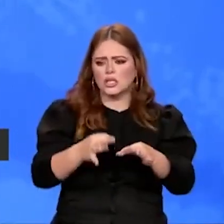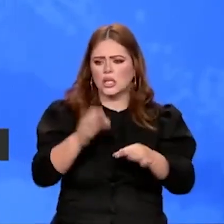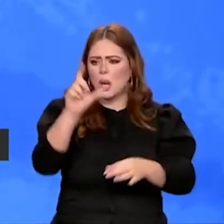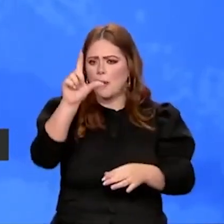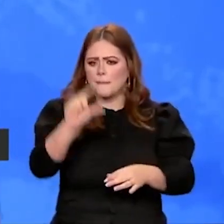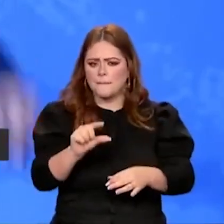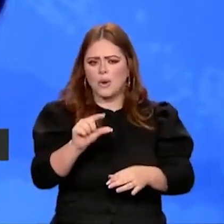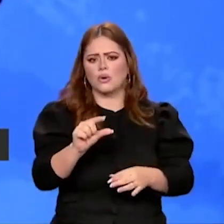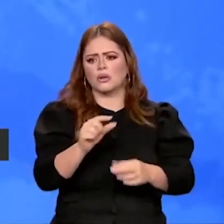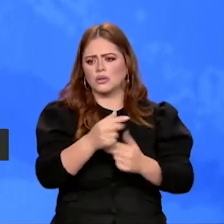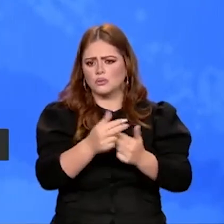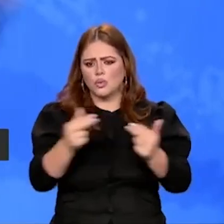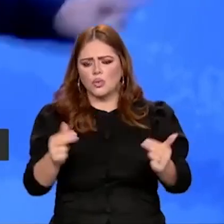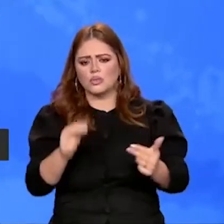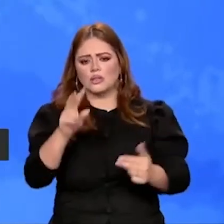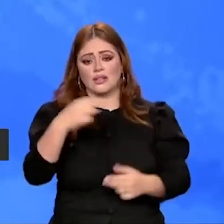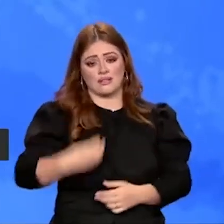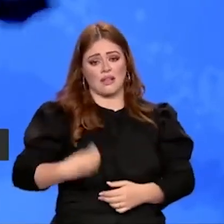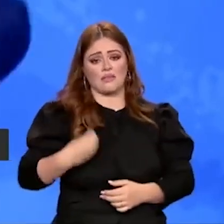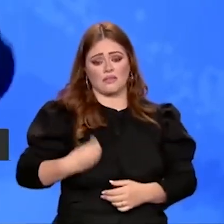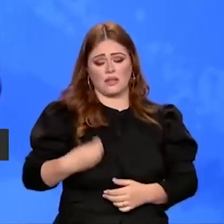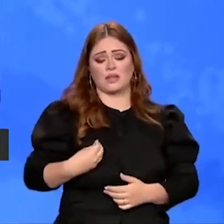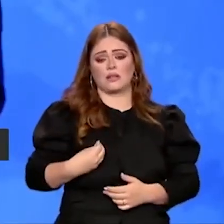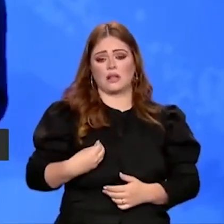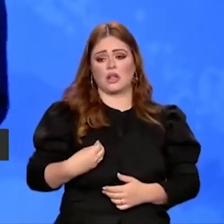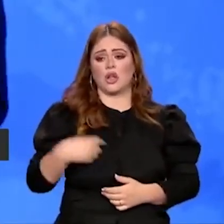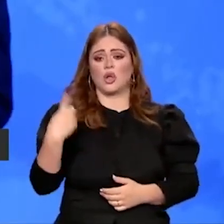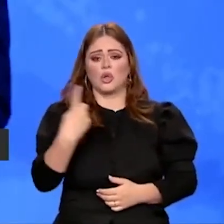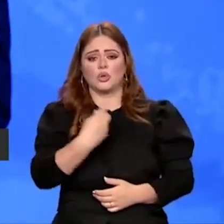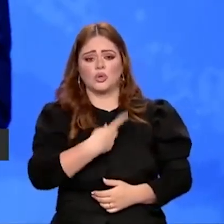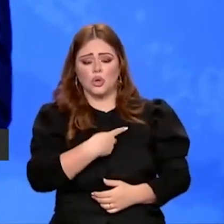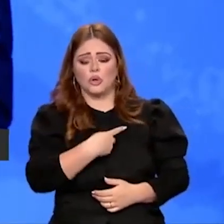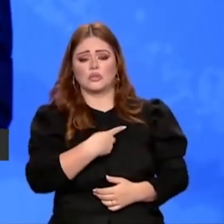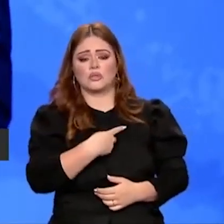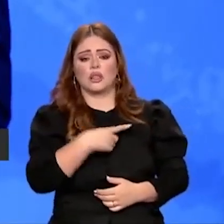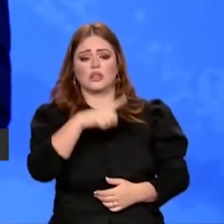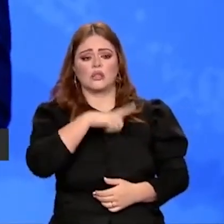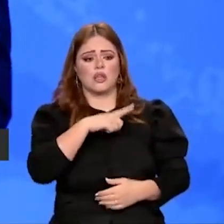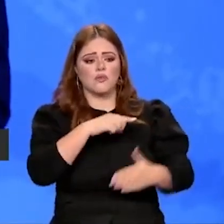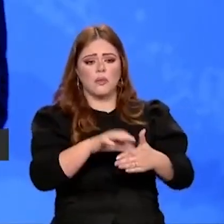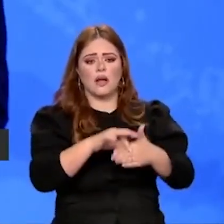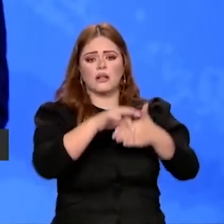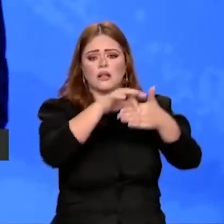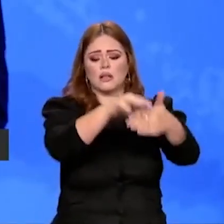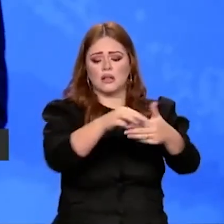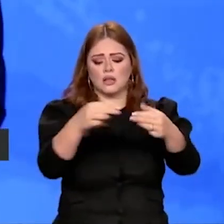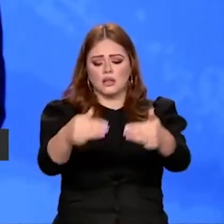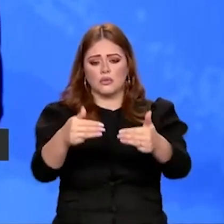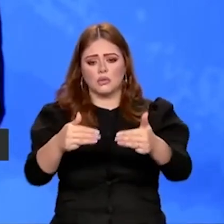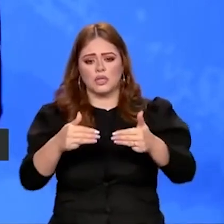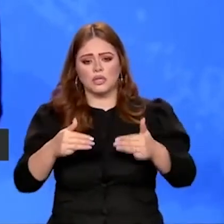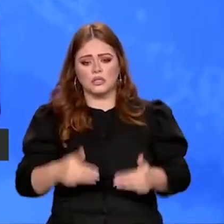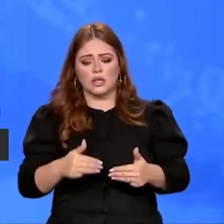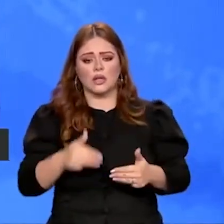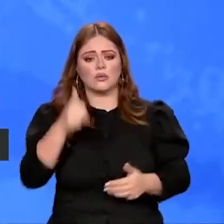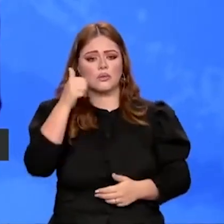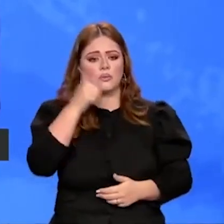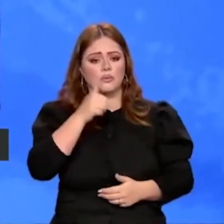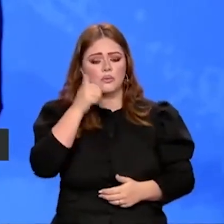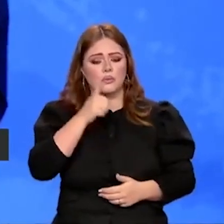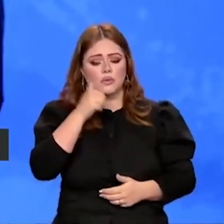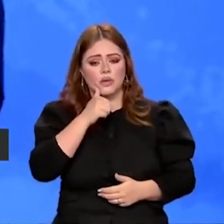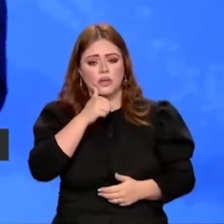vida a gente teve a chance de ter uma mulher no Ministério da Saúde para cuidar do povo com o